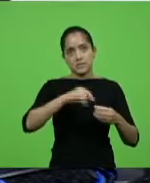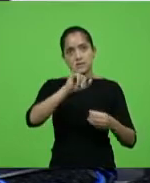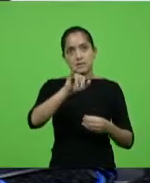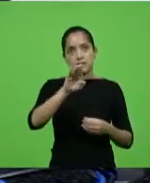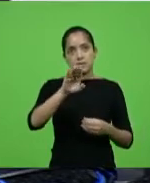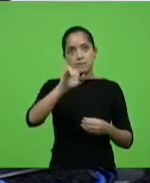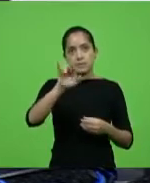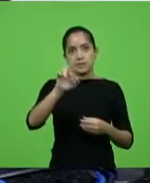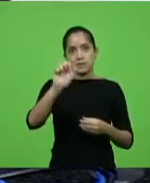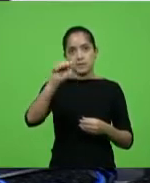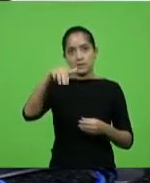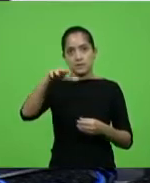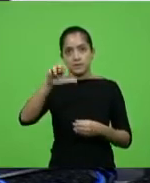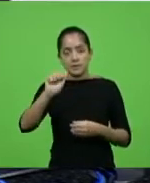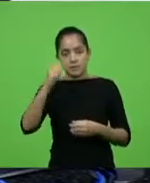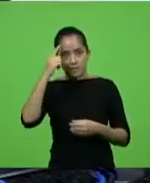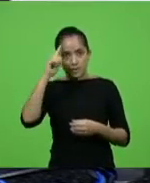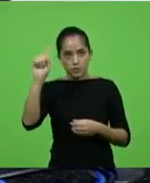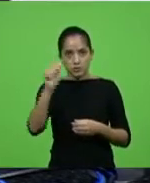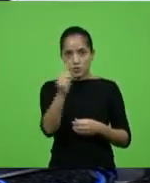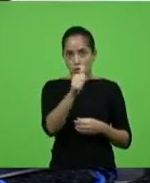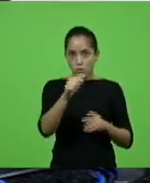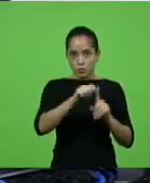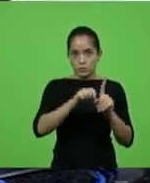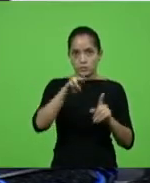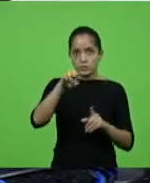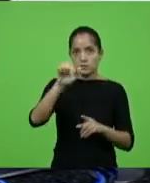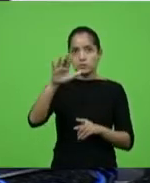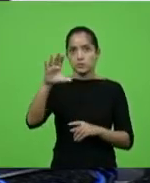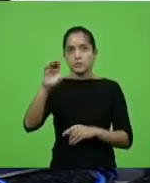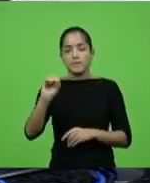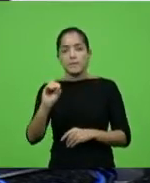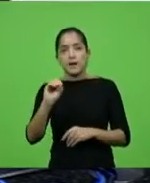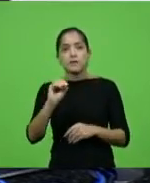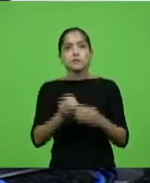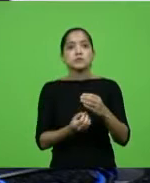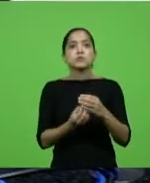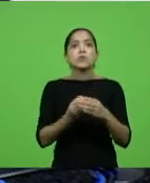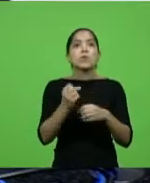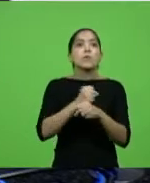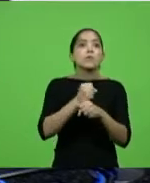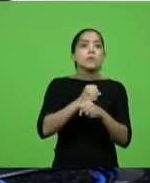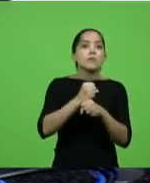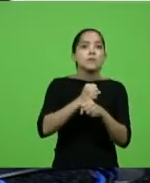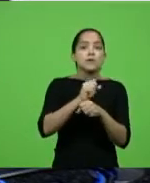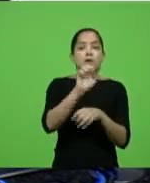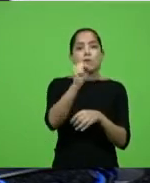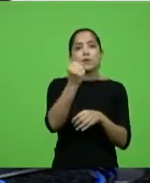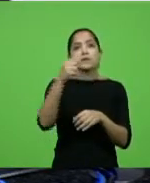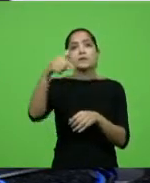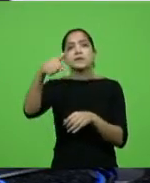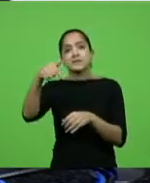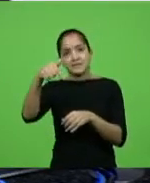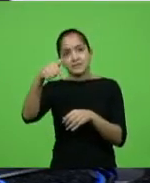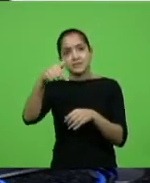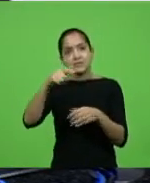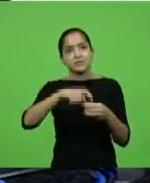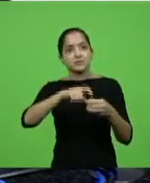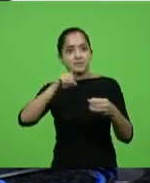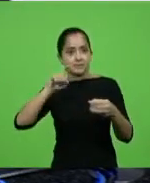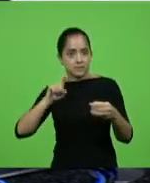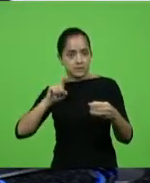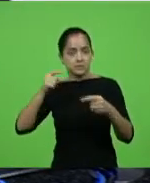que hoje, dia 11 de março, está completando 87 anos de emancipação